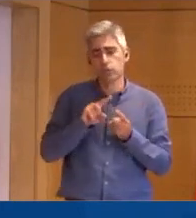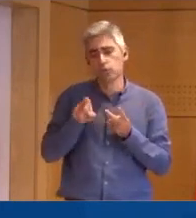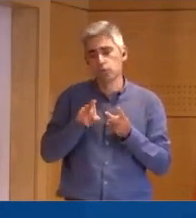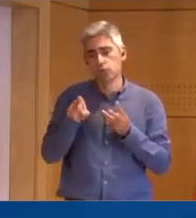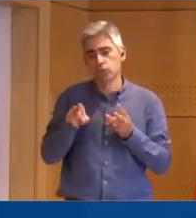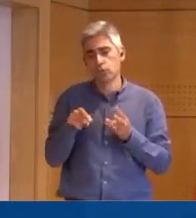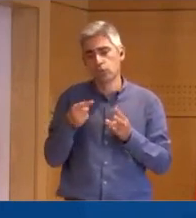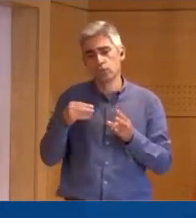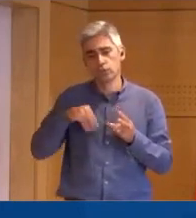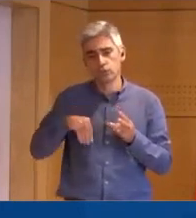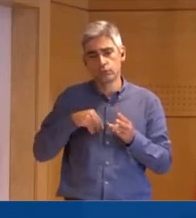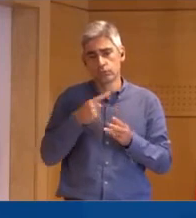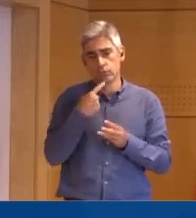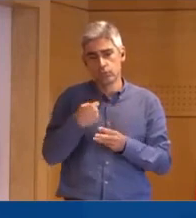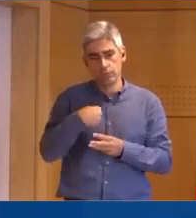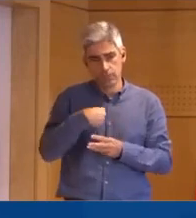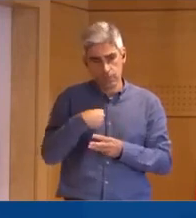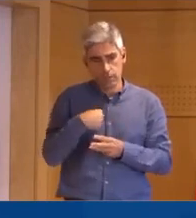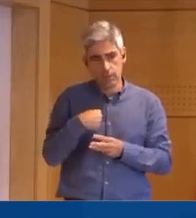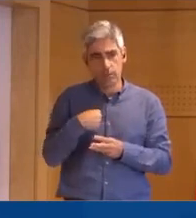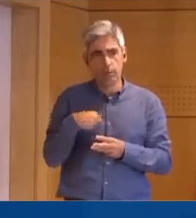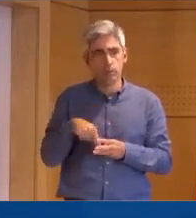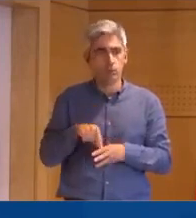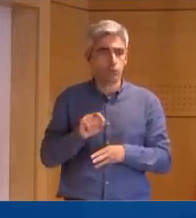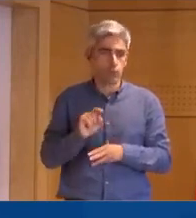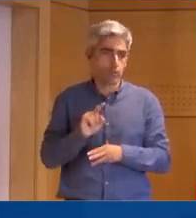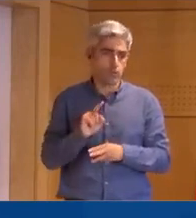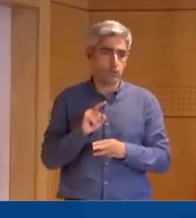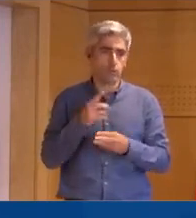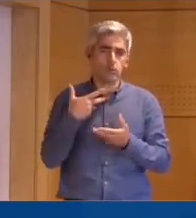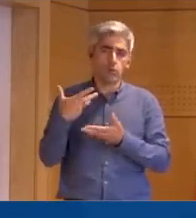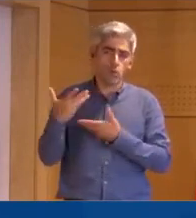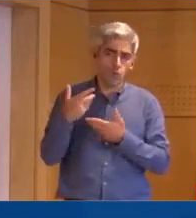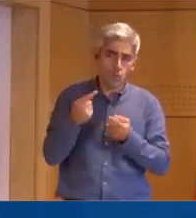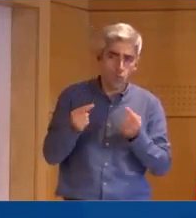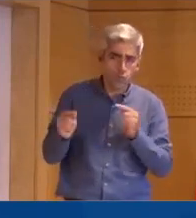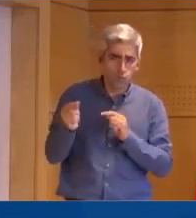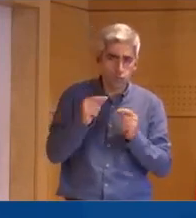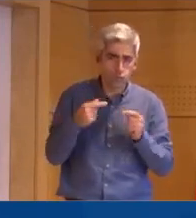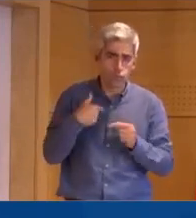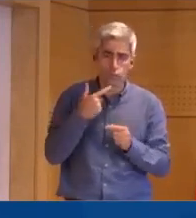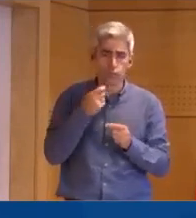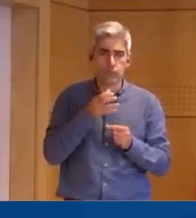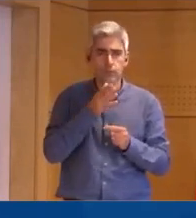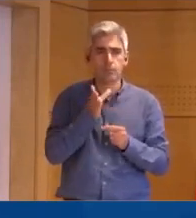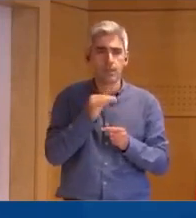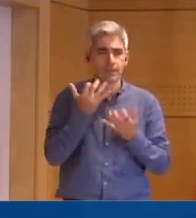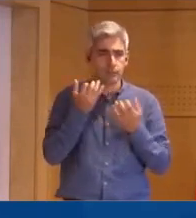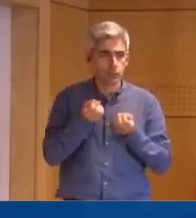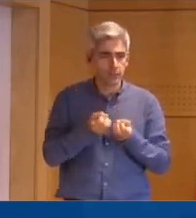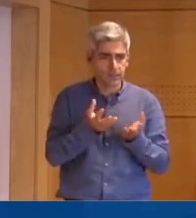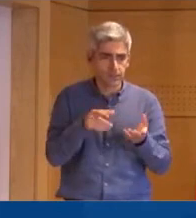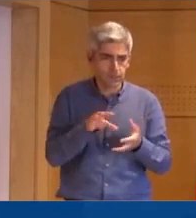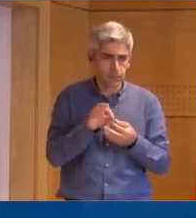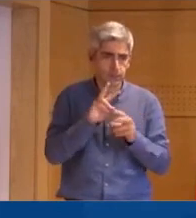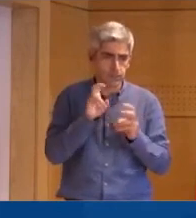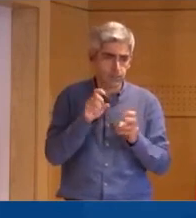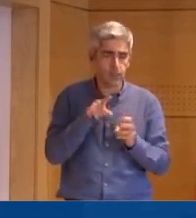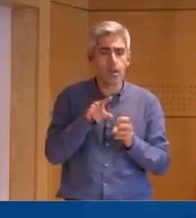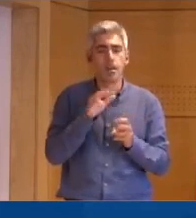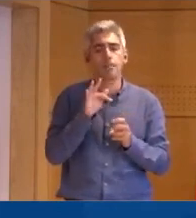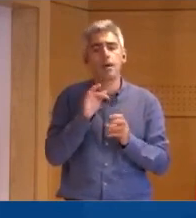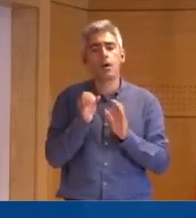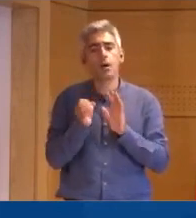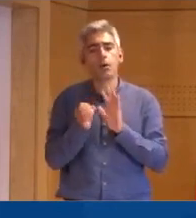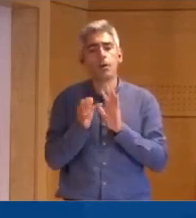para as questões remuneratórias que me coloca, e não será o momento, como a negociação é em curso, para eu lhe adiantar também nenhuma informação a esse respeito. Quanto ao Banco de